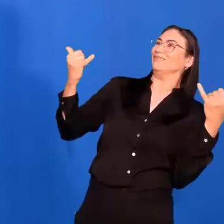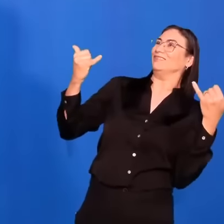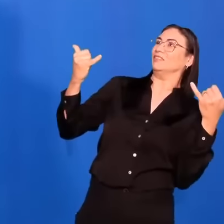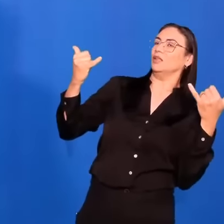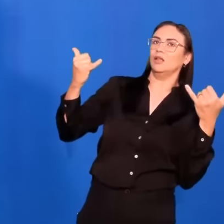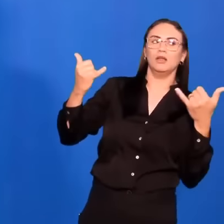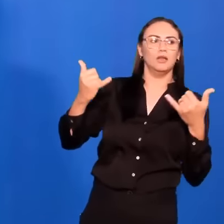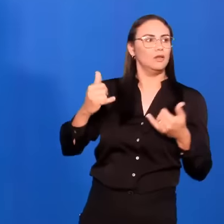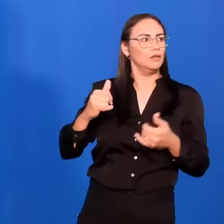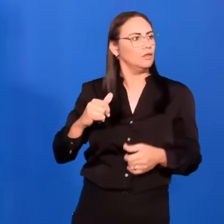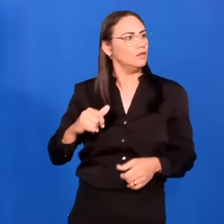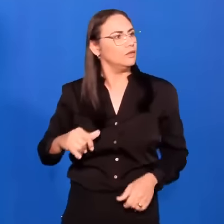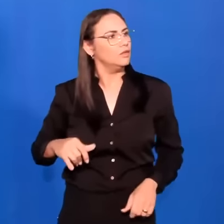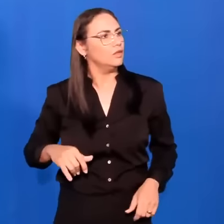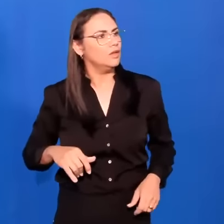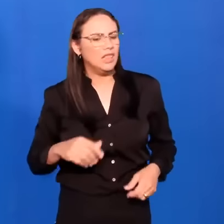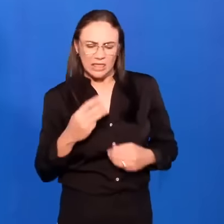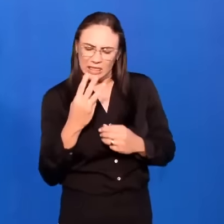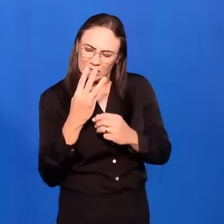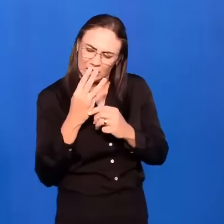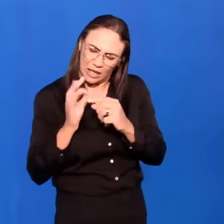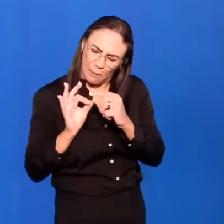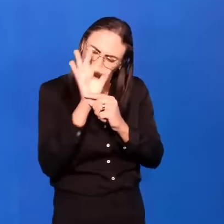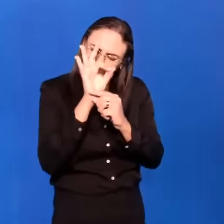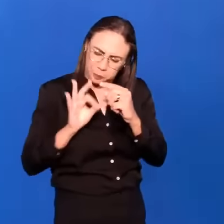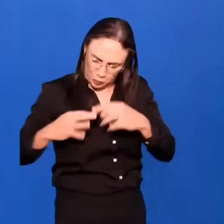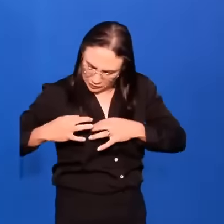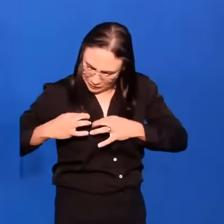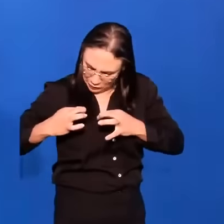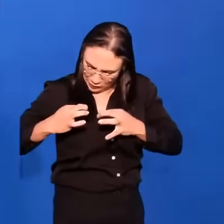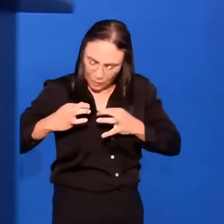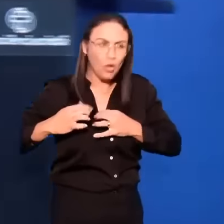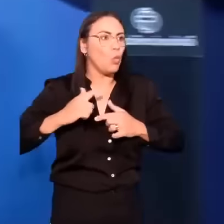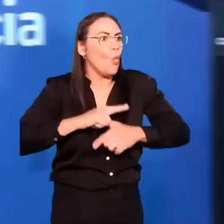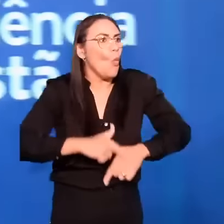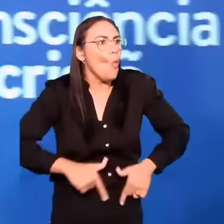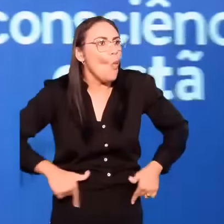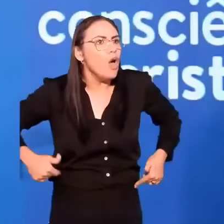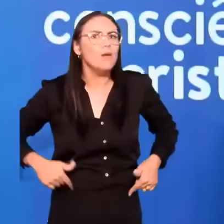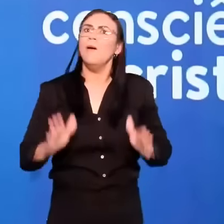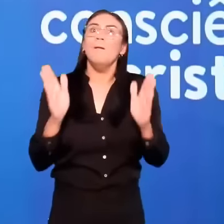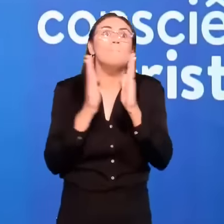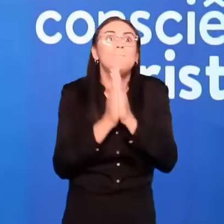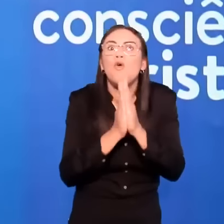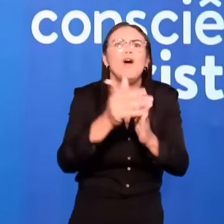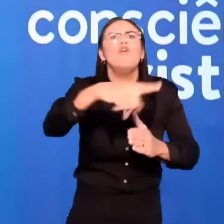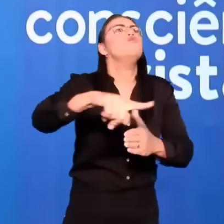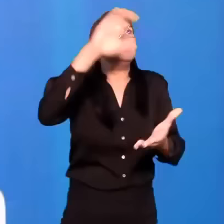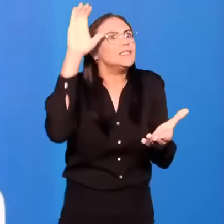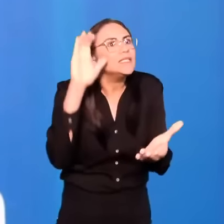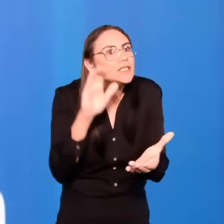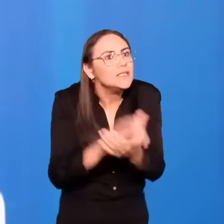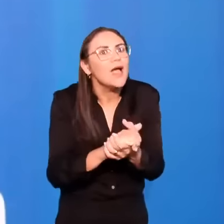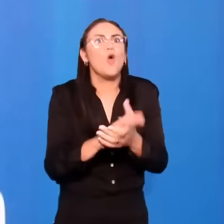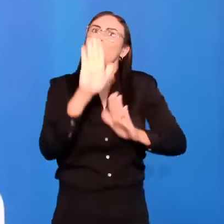tecido. E postar, guarda teu corpo para o teu marido ou para a tua esposa.